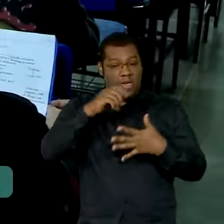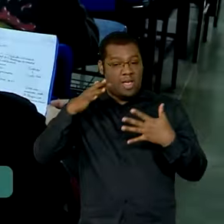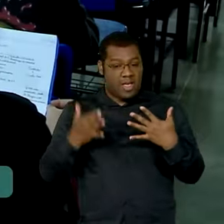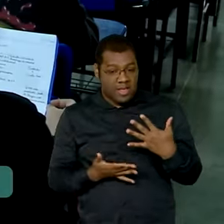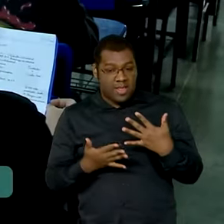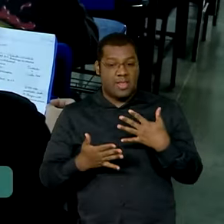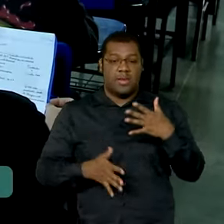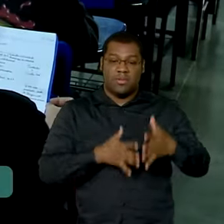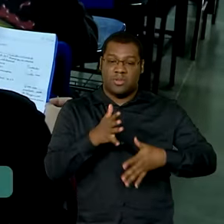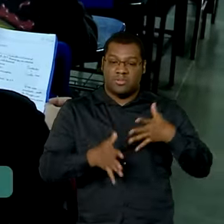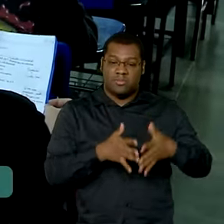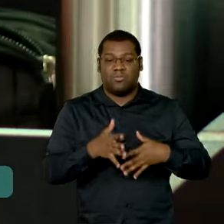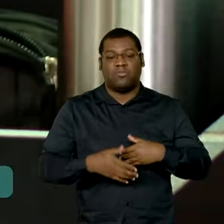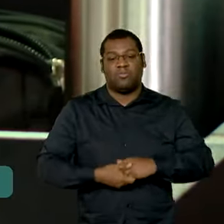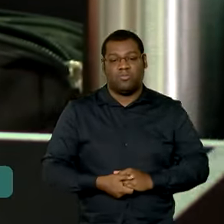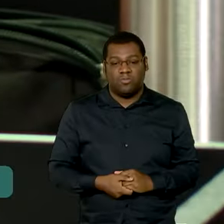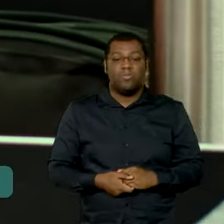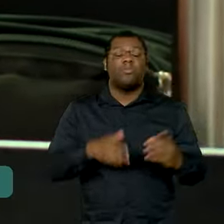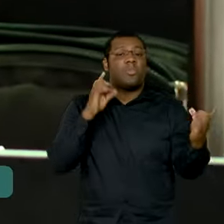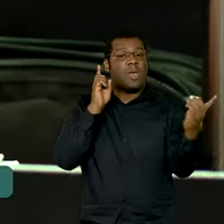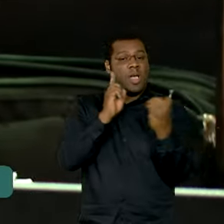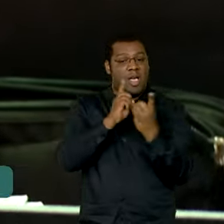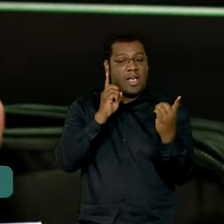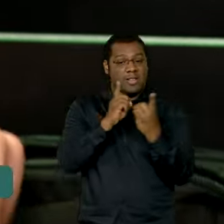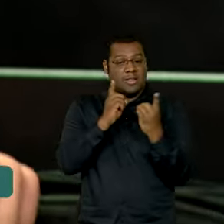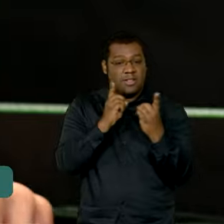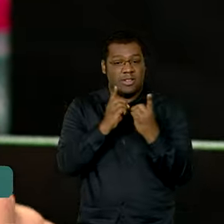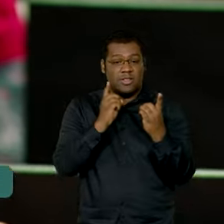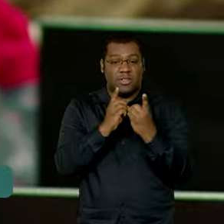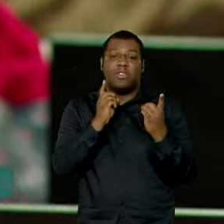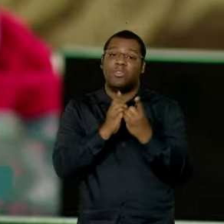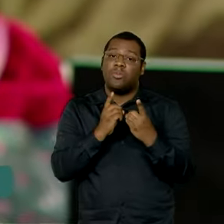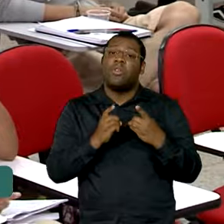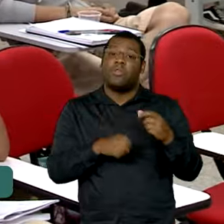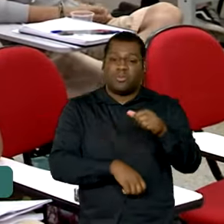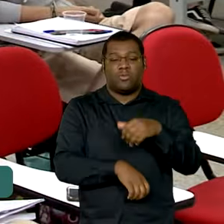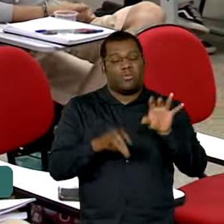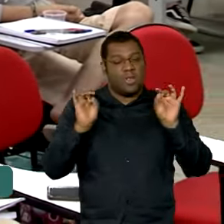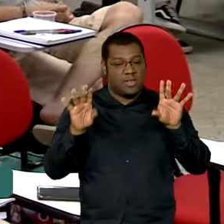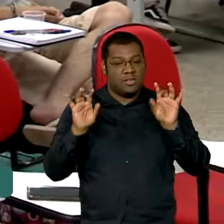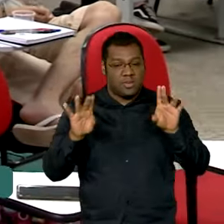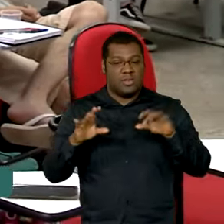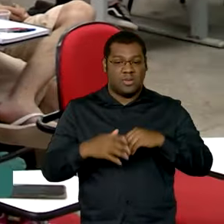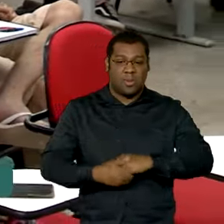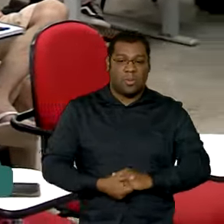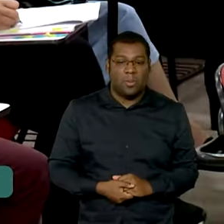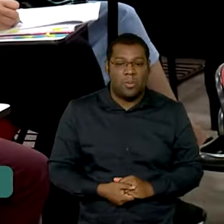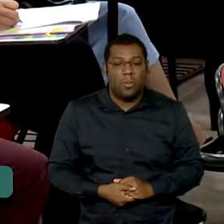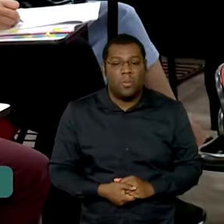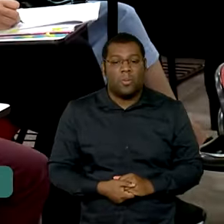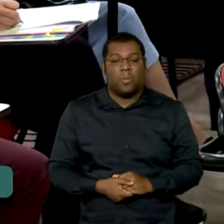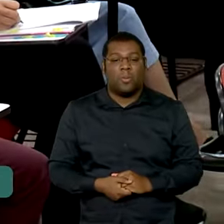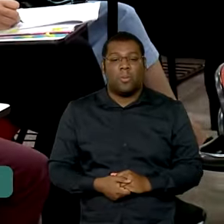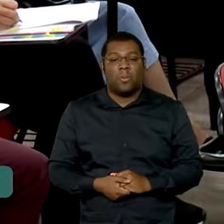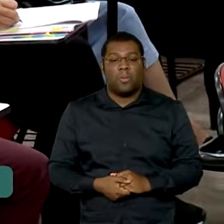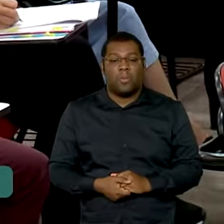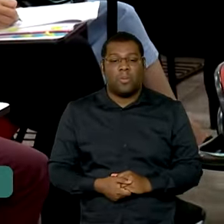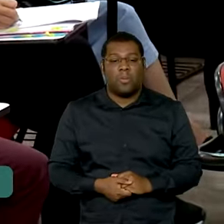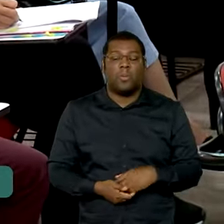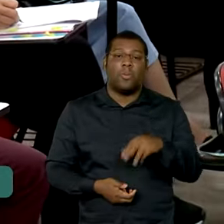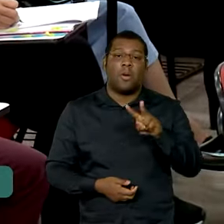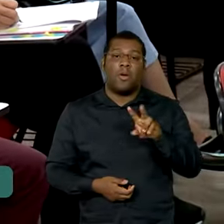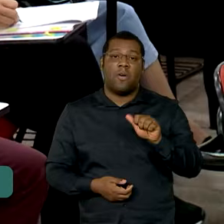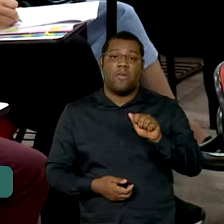um em atendimento às necessidades específicas apontadas pelo candidato. Além da reserva de